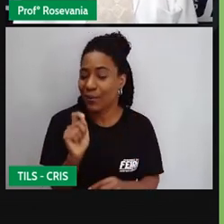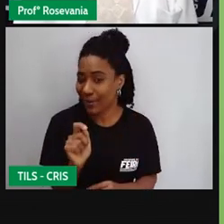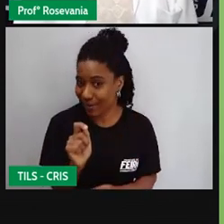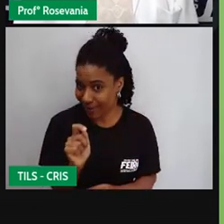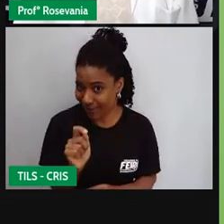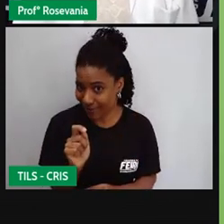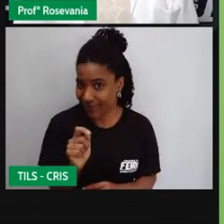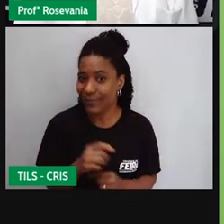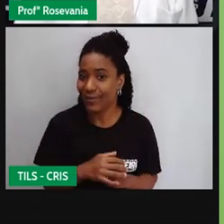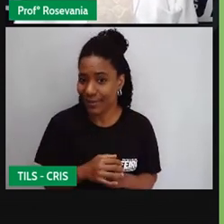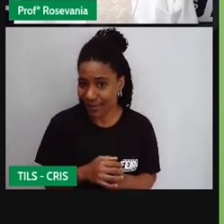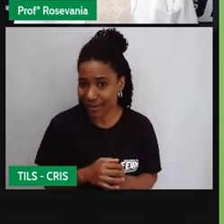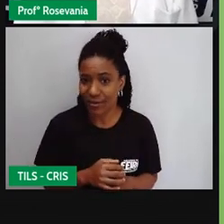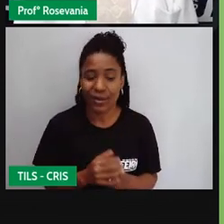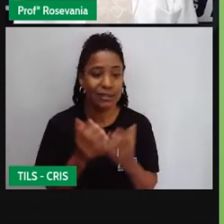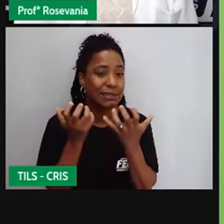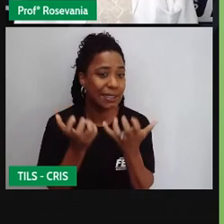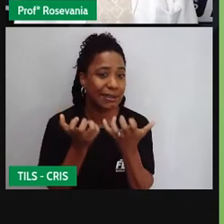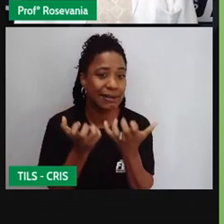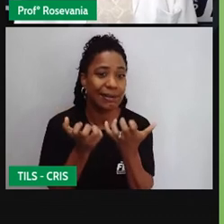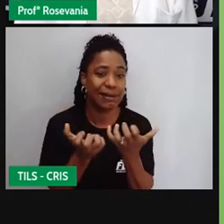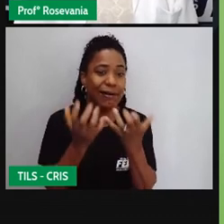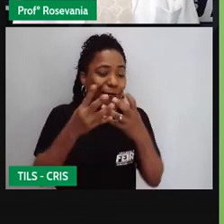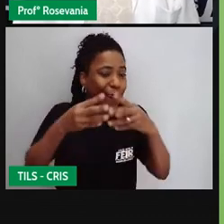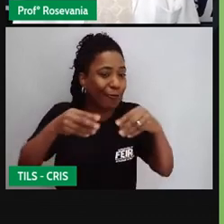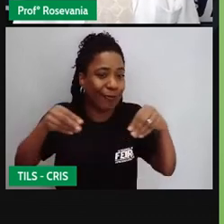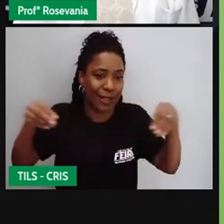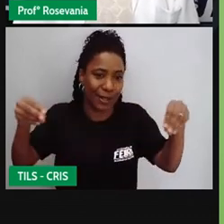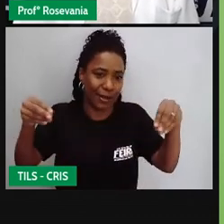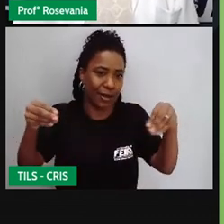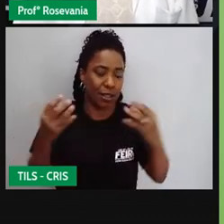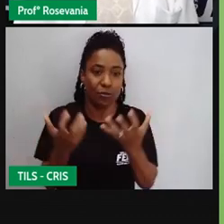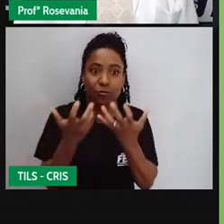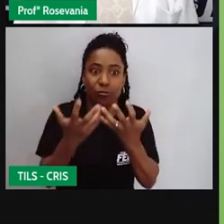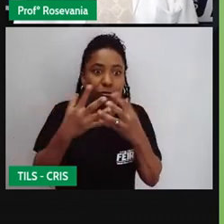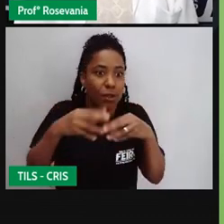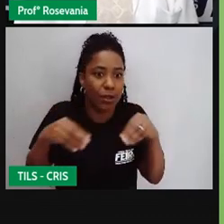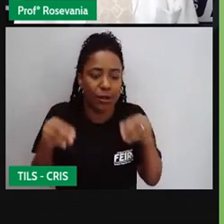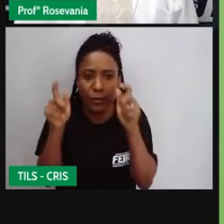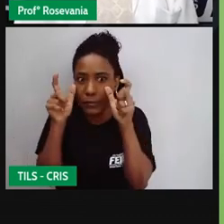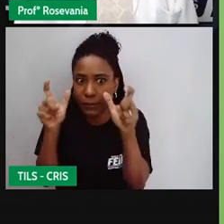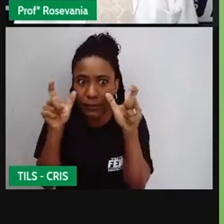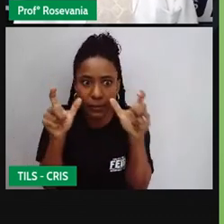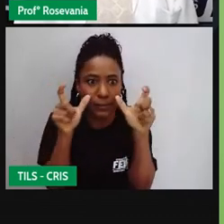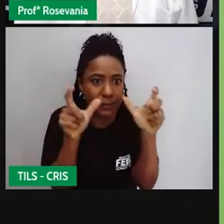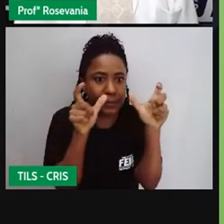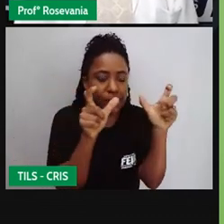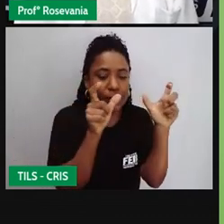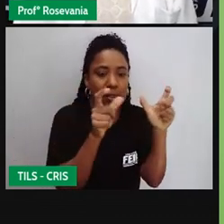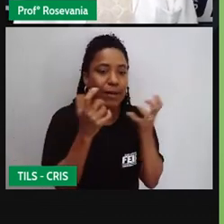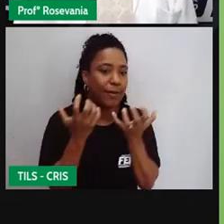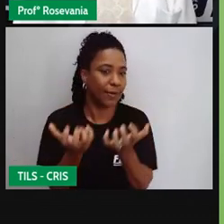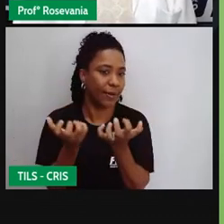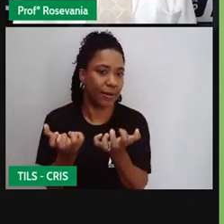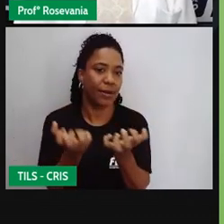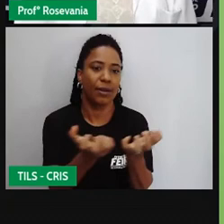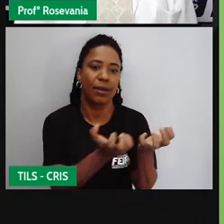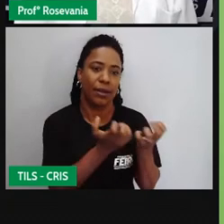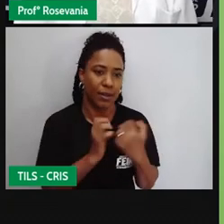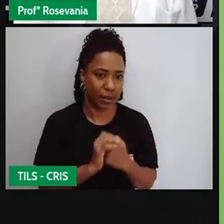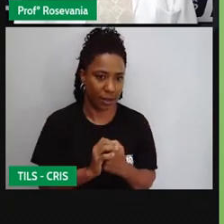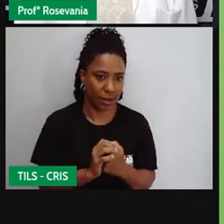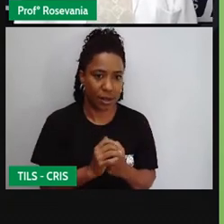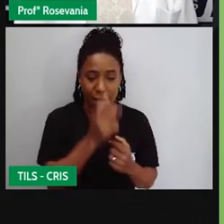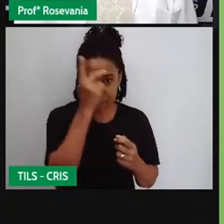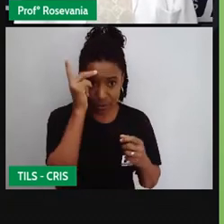por terras, eles precisam de muitas terras, e eles precisam, de qualquer forma, tirar o povo que está aí nessa terra, que é uma coisa